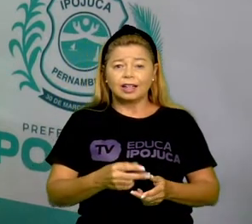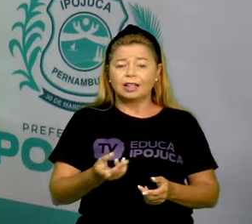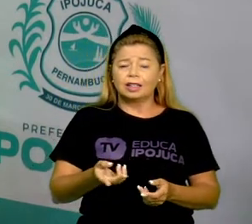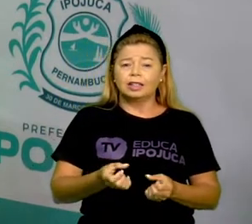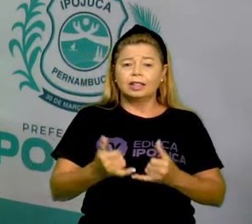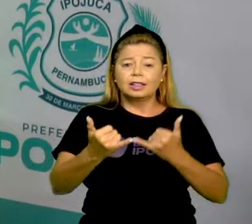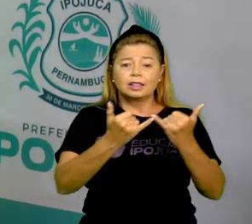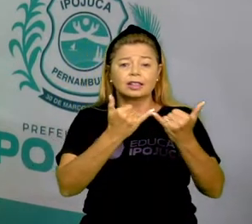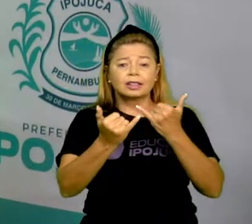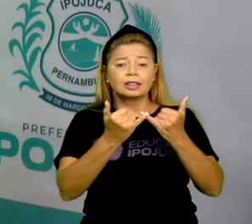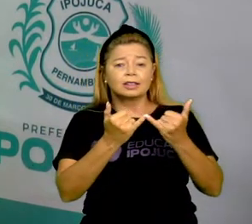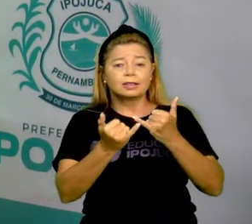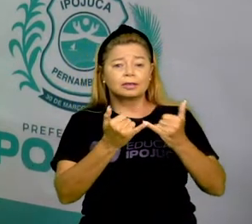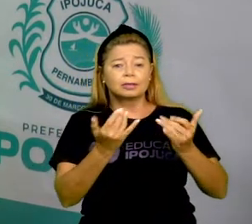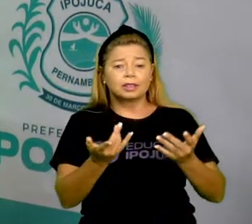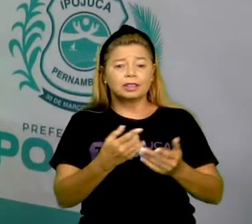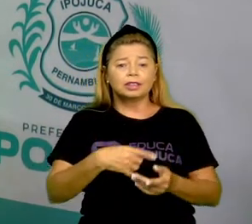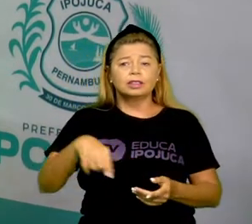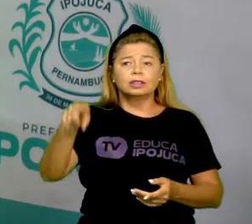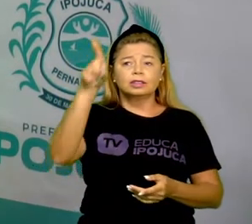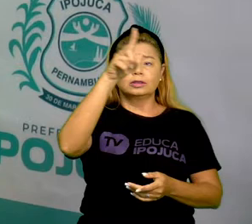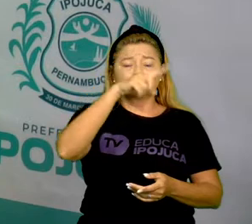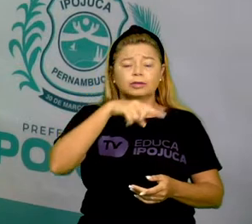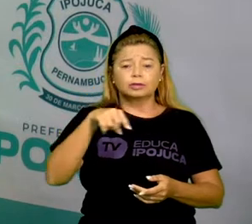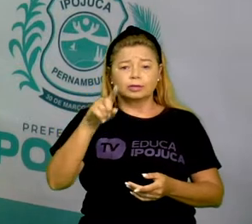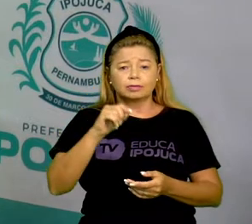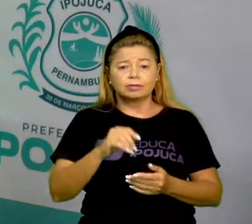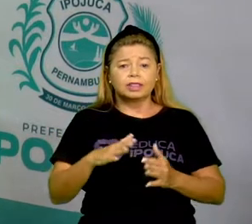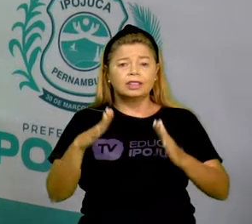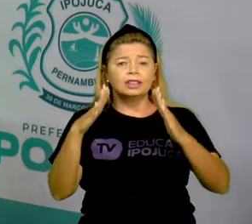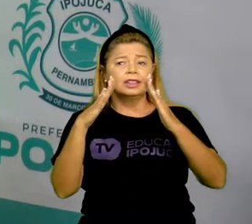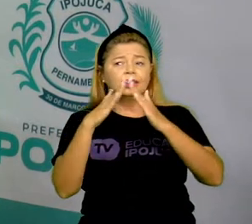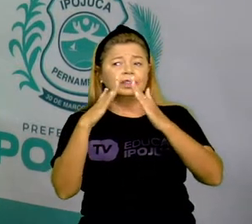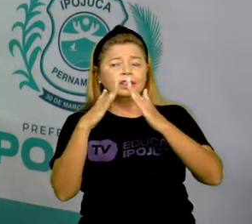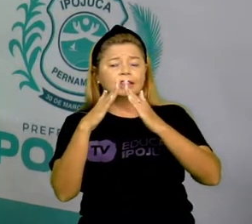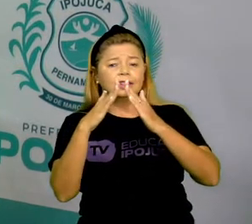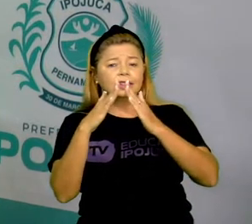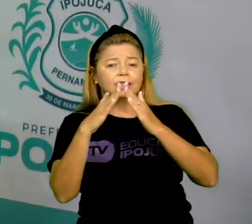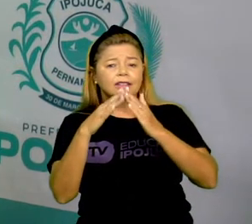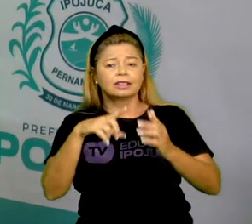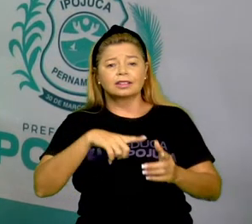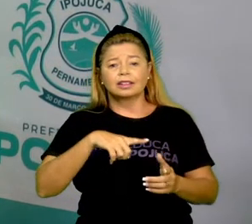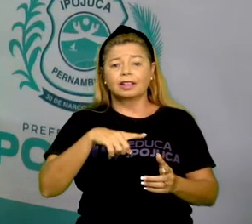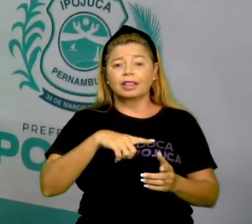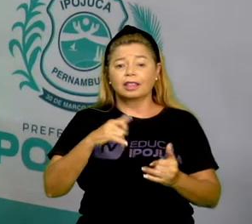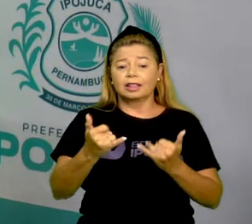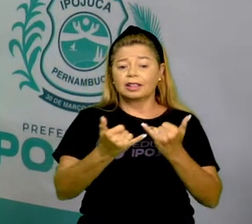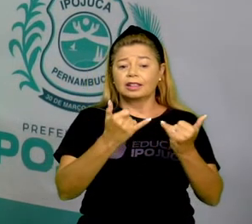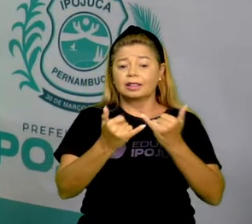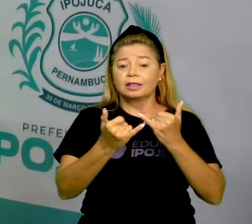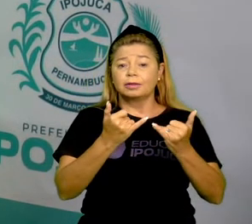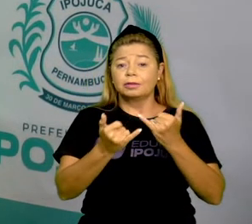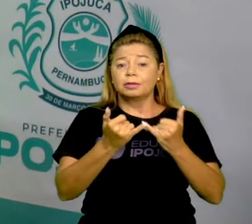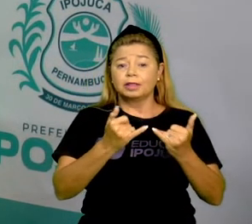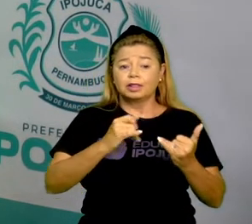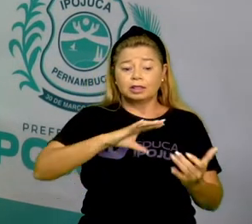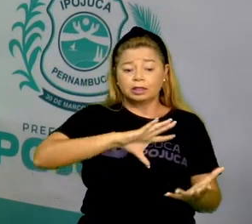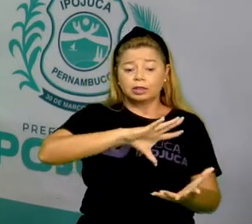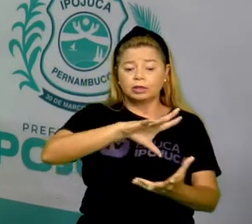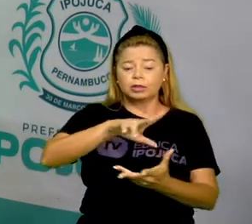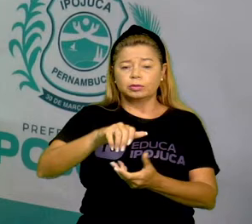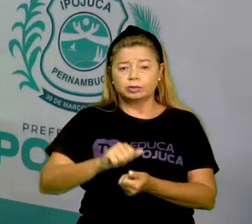Que objeto nós temos em casa que se parece com o planeta Terra? Será que tem algum